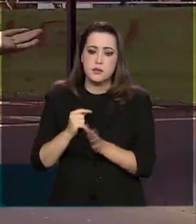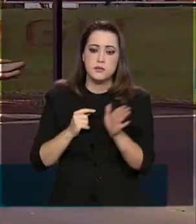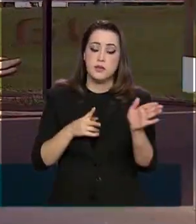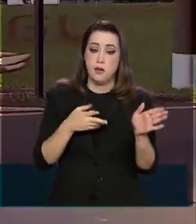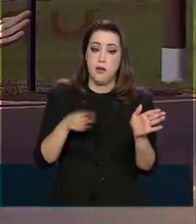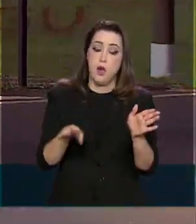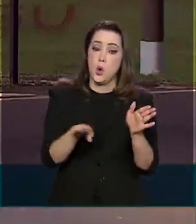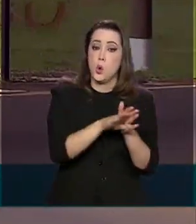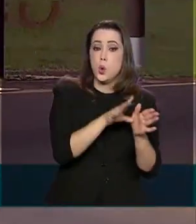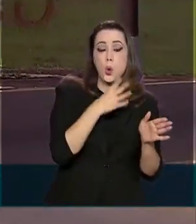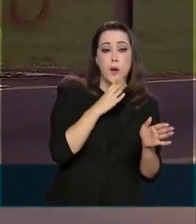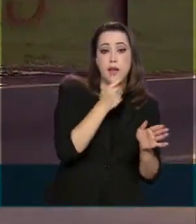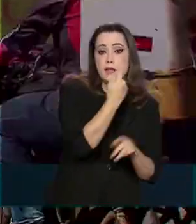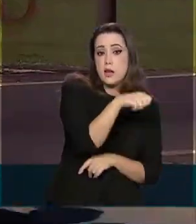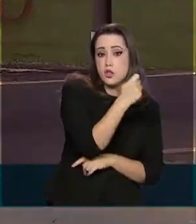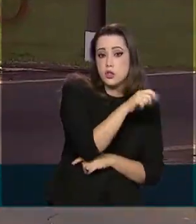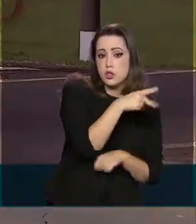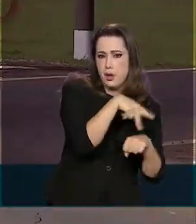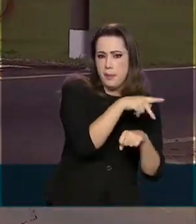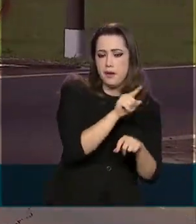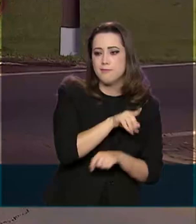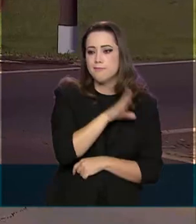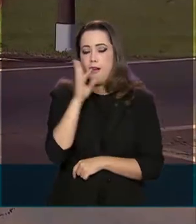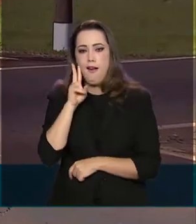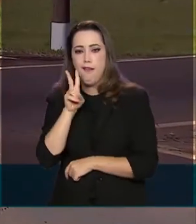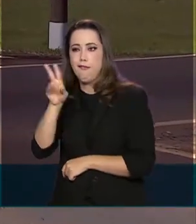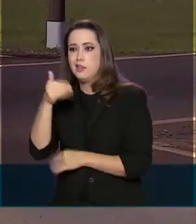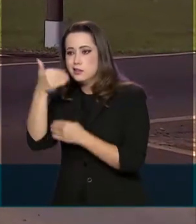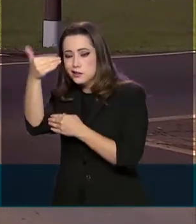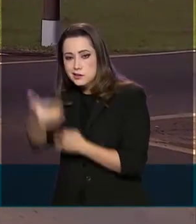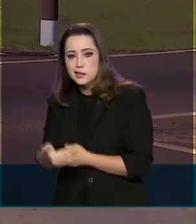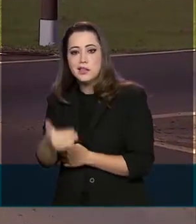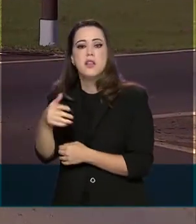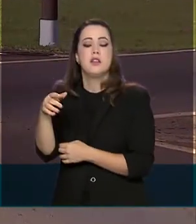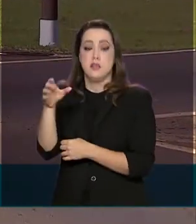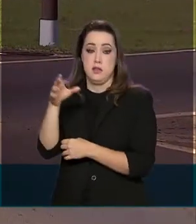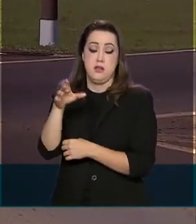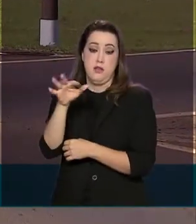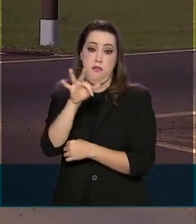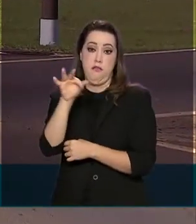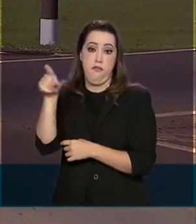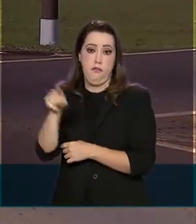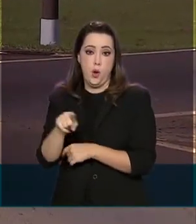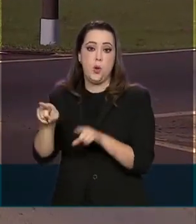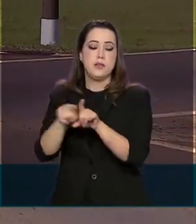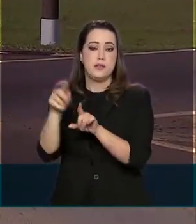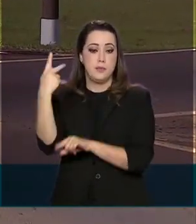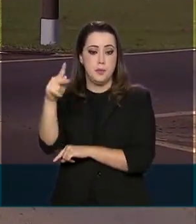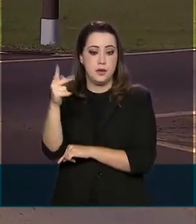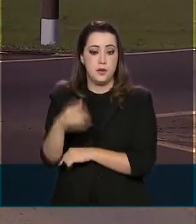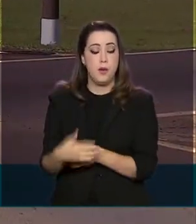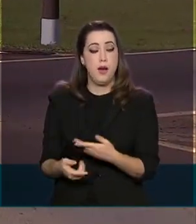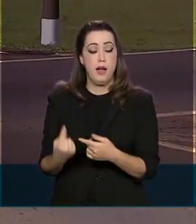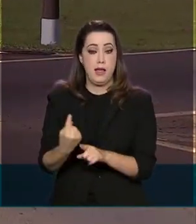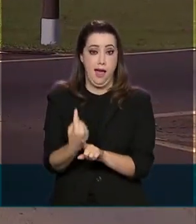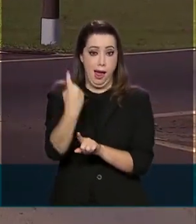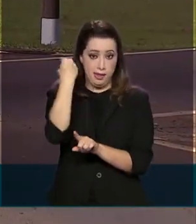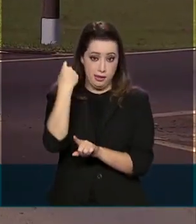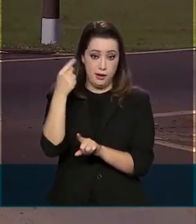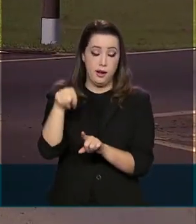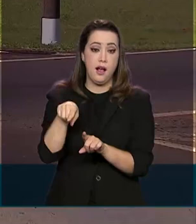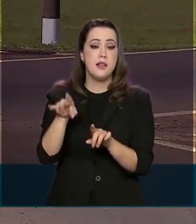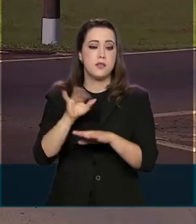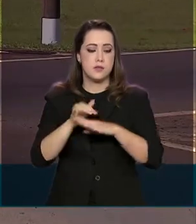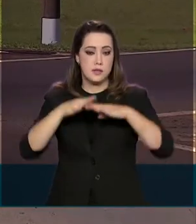à Argentina. À minha frente, a cidade de Foz do Iguaçu e o Paraguai. Atrás, o Aeroporto e o Parque Nacional